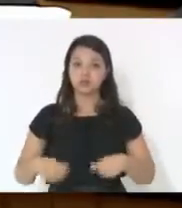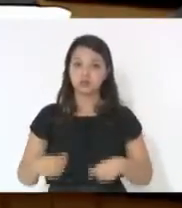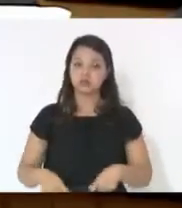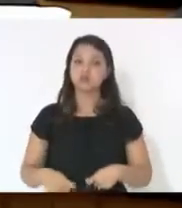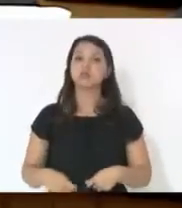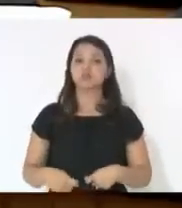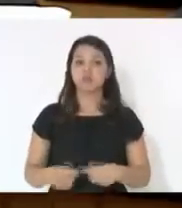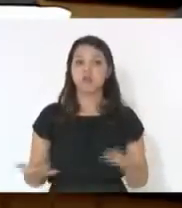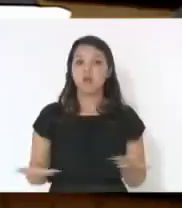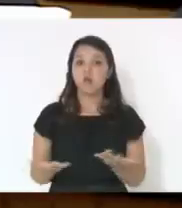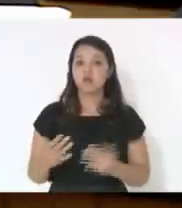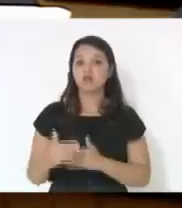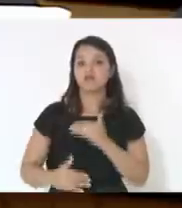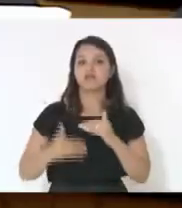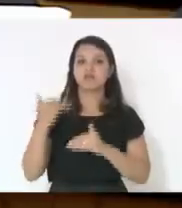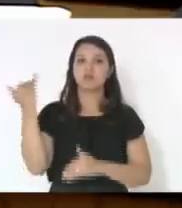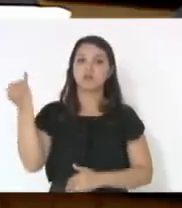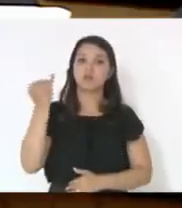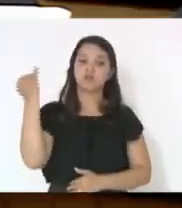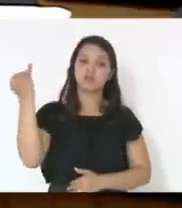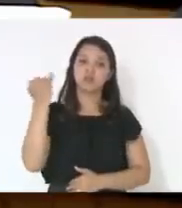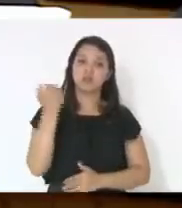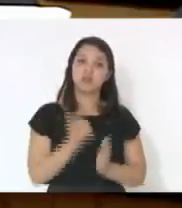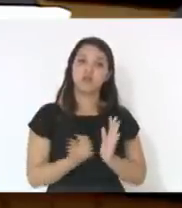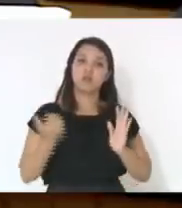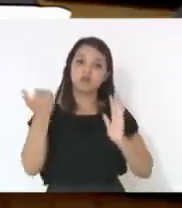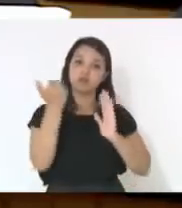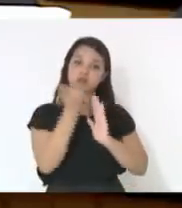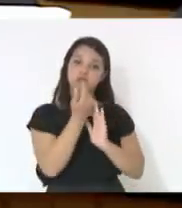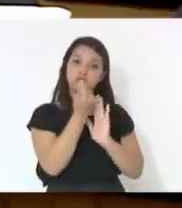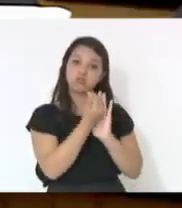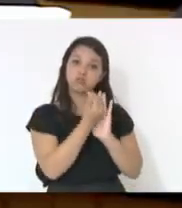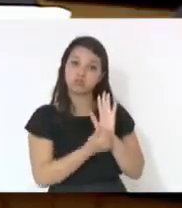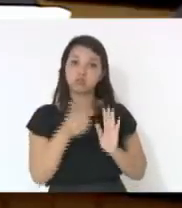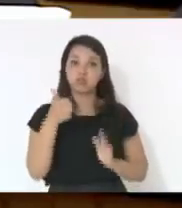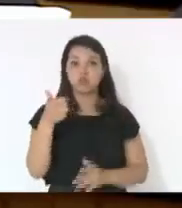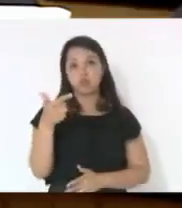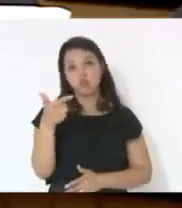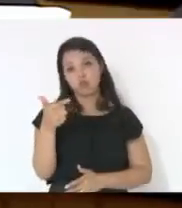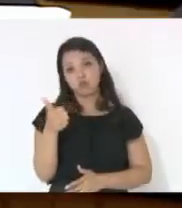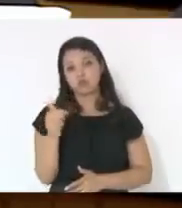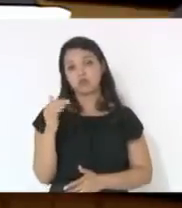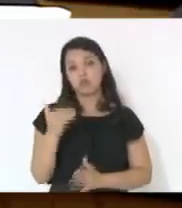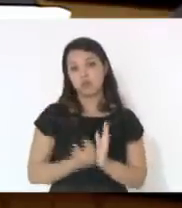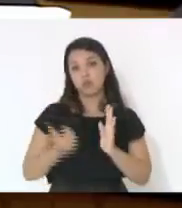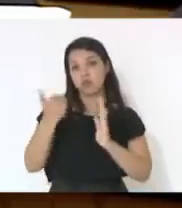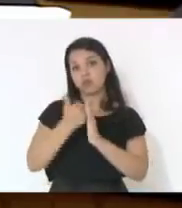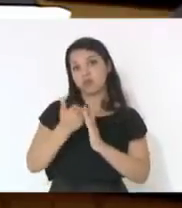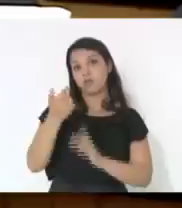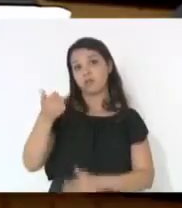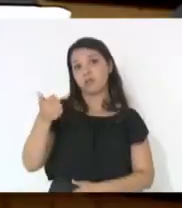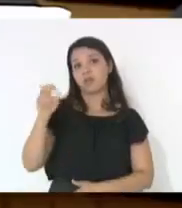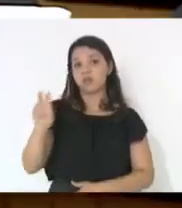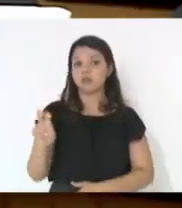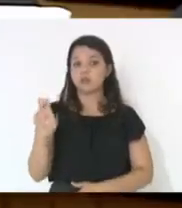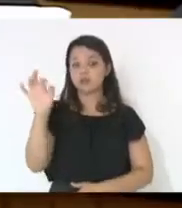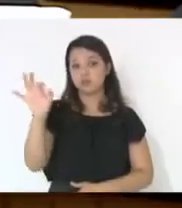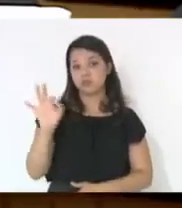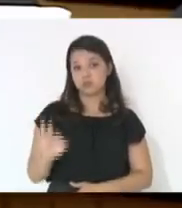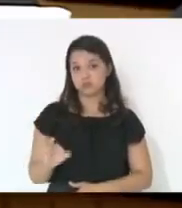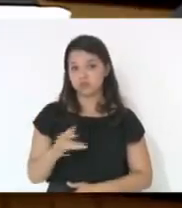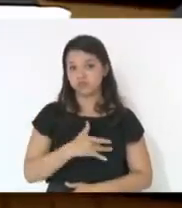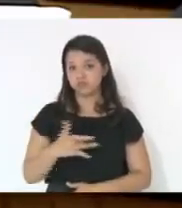aumentou o recurso de 12% para 15% para a saúde e está dando mais um passo importante ao